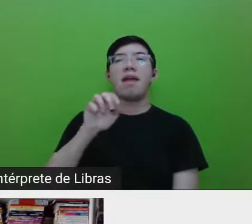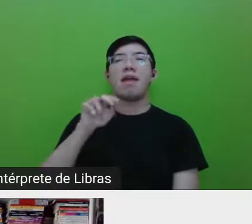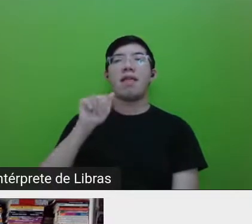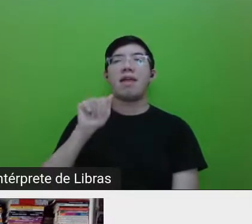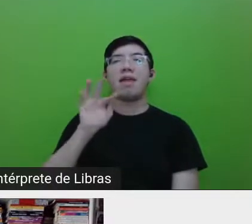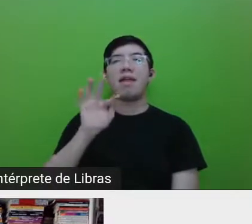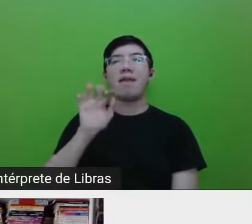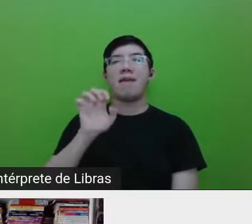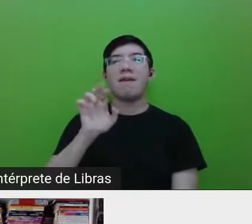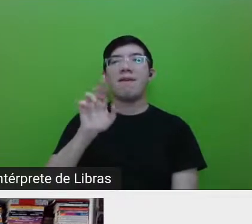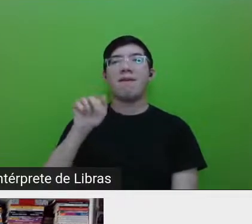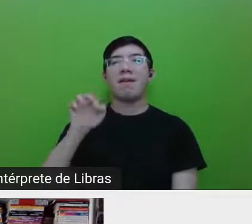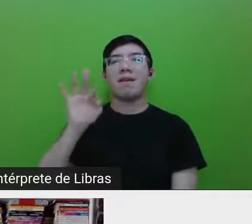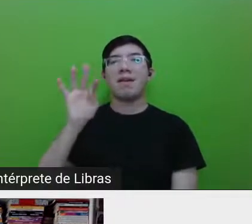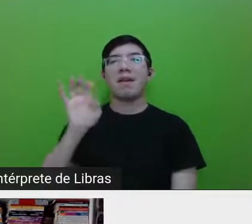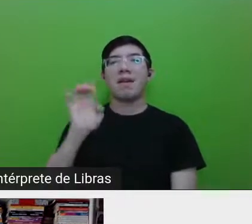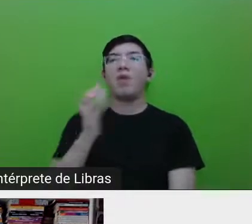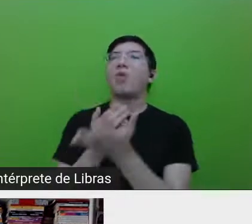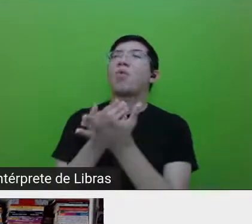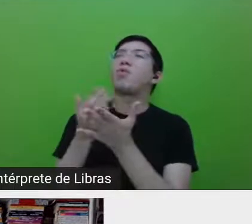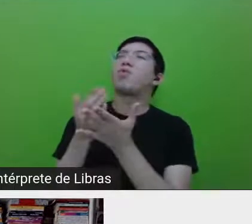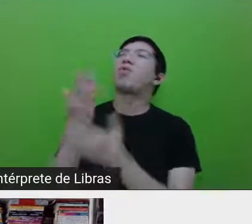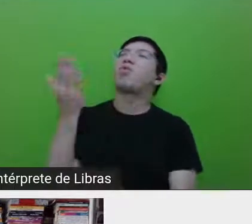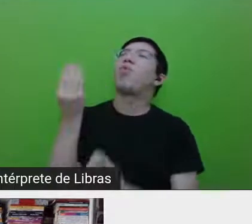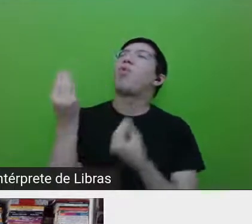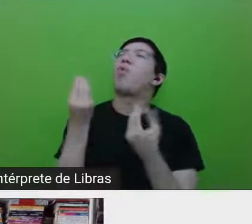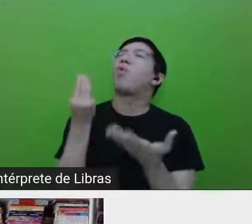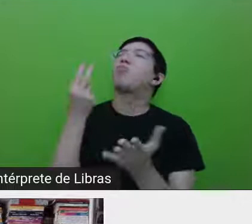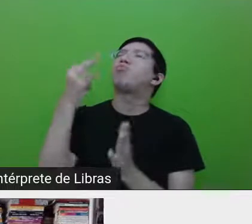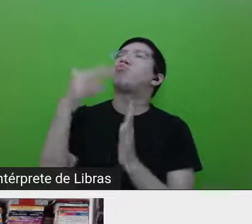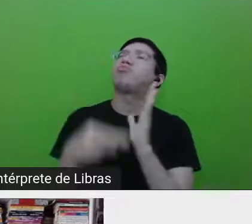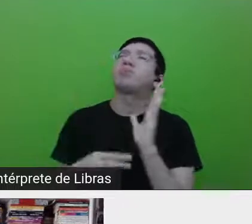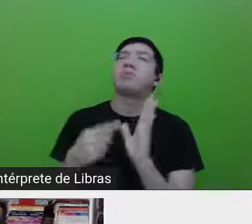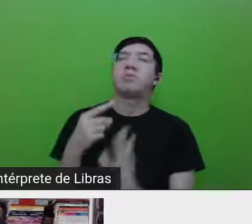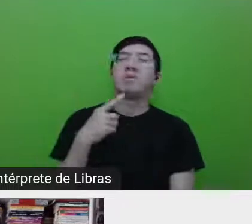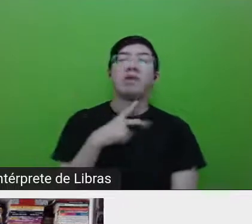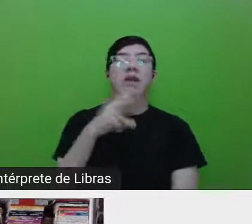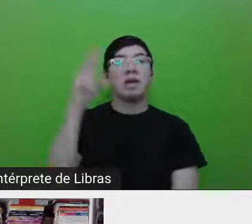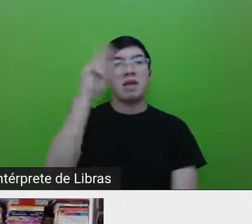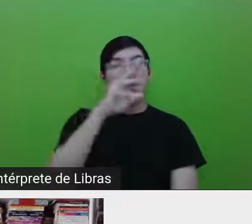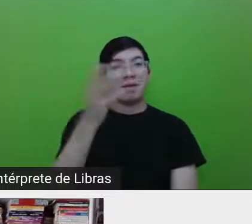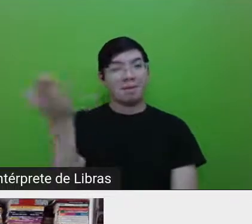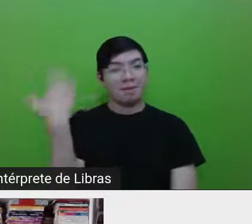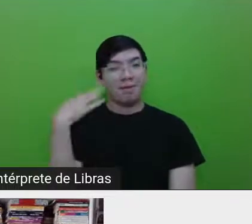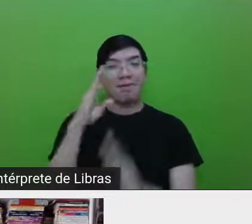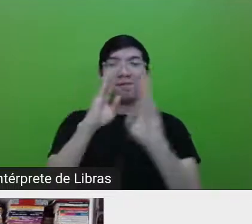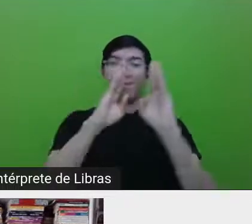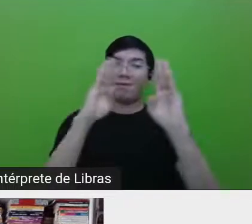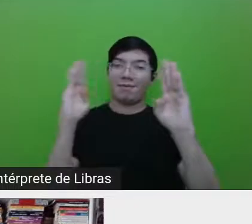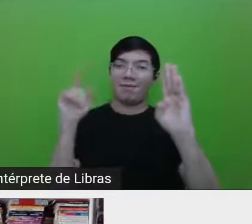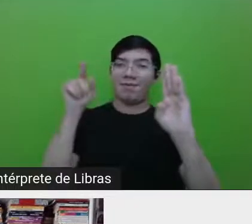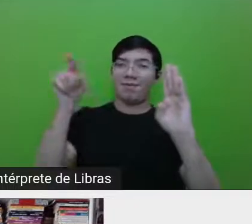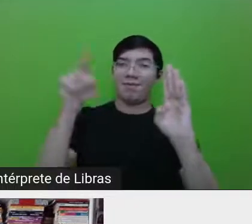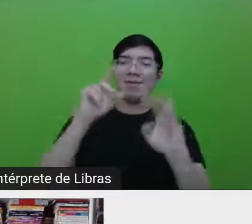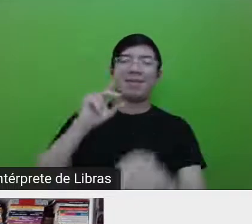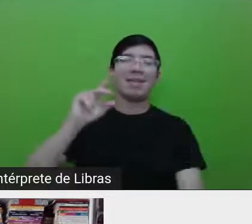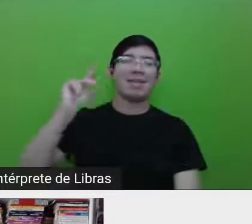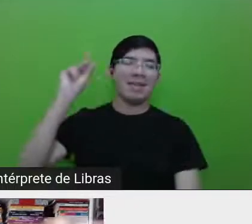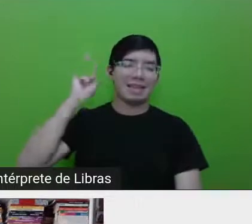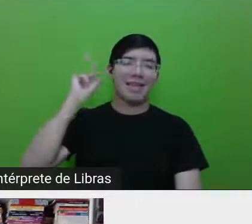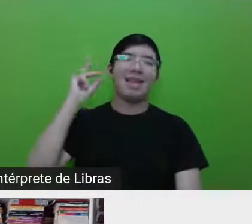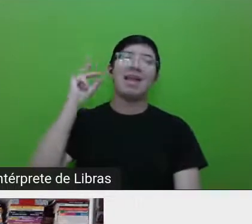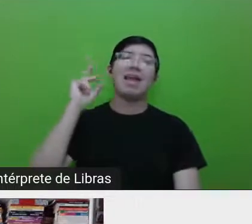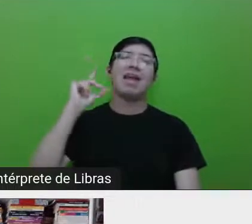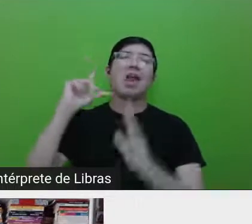Bom, eu lembro que quando eu ia na afinada Livraria Cultura, durante